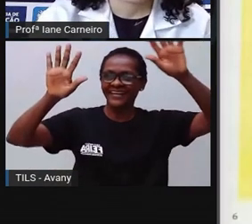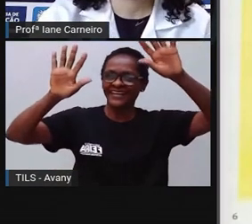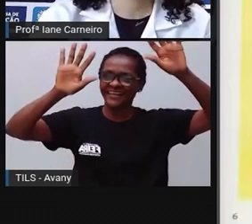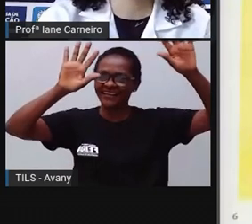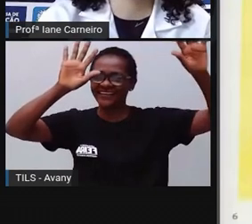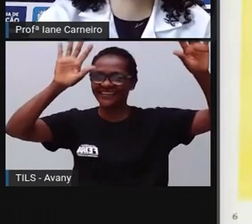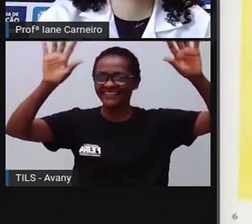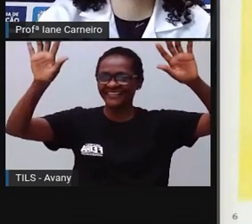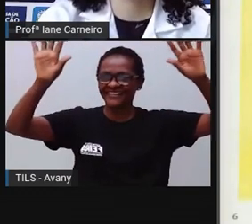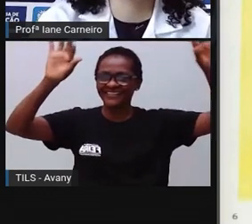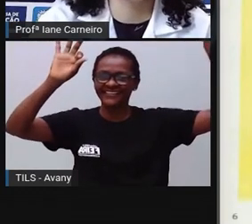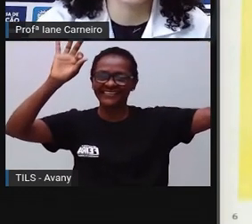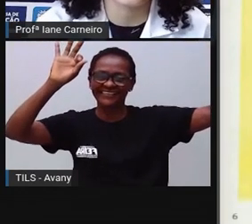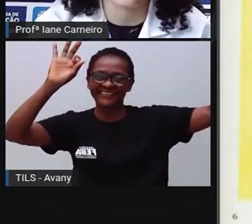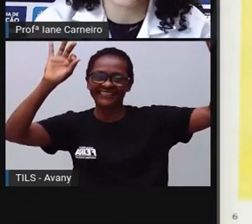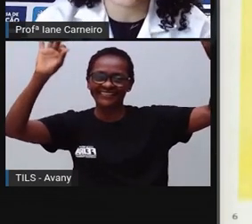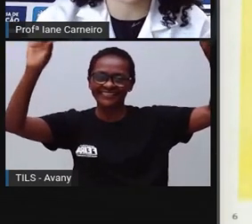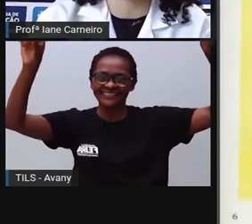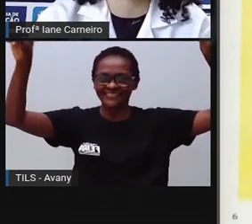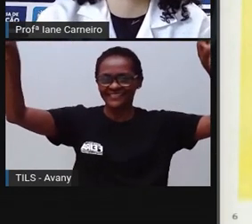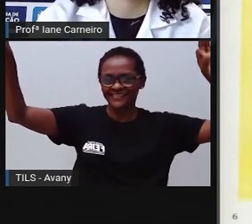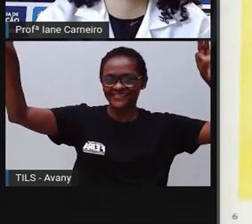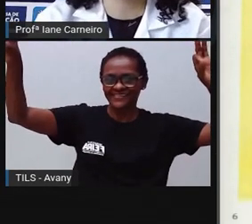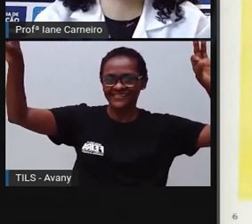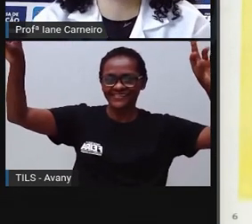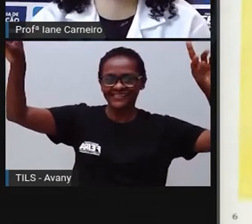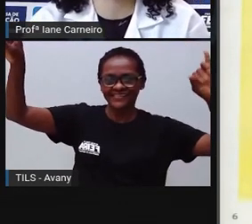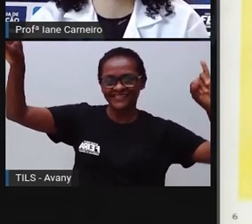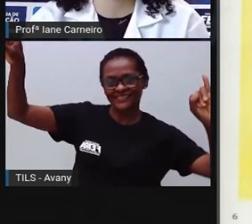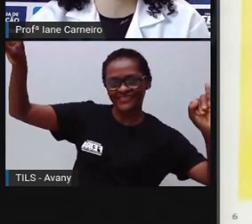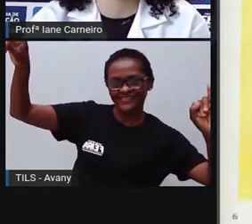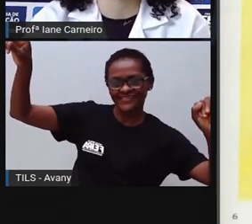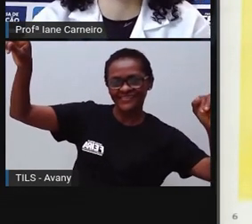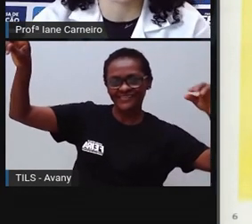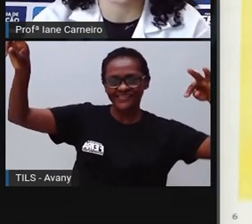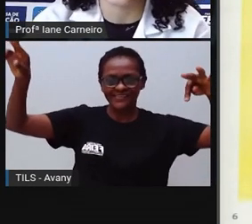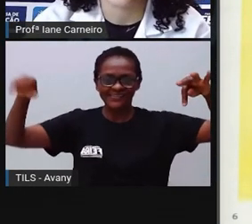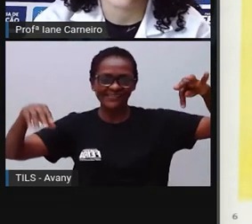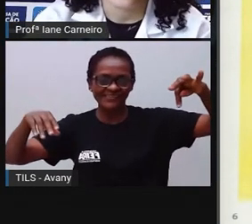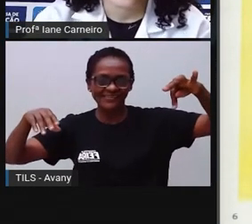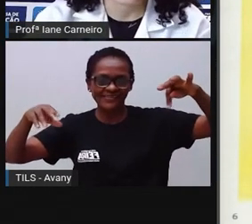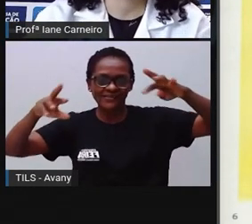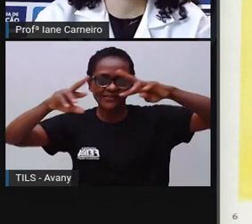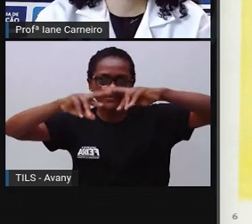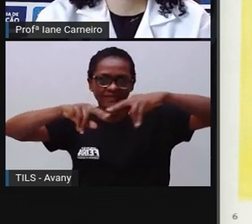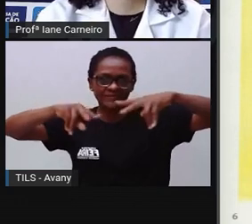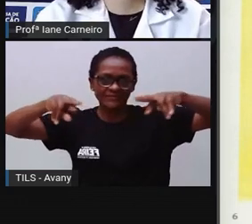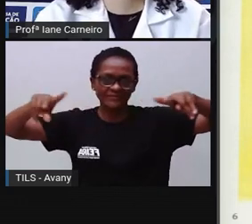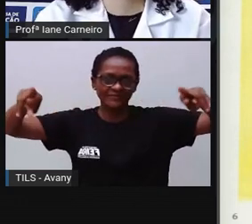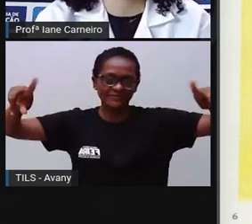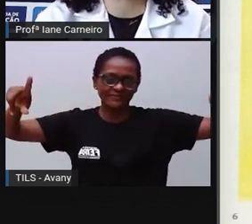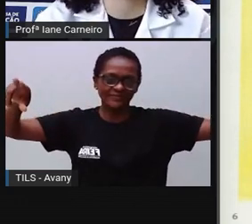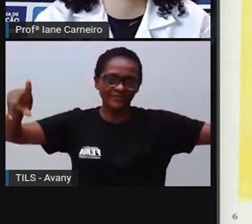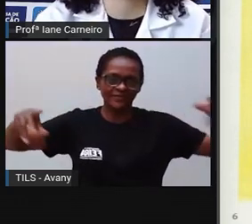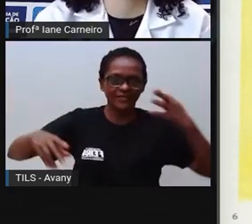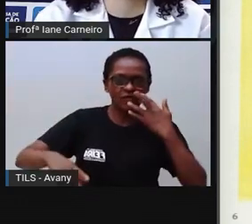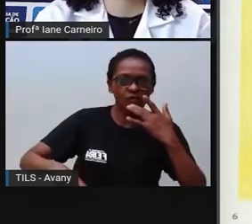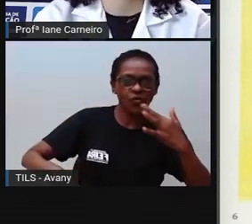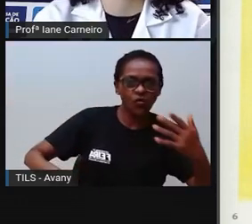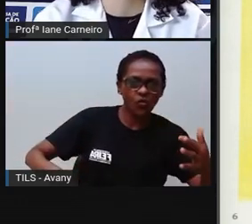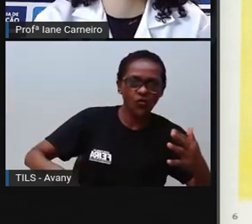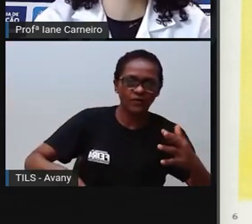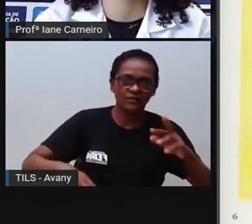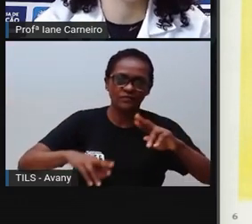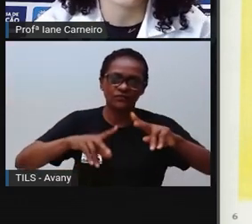As mãos têm muitas formas, tamanhos e cores. Há imensas coisas que as